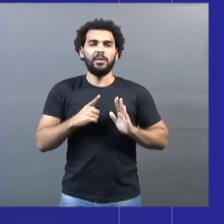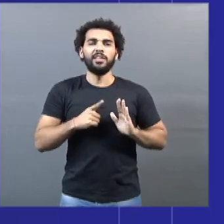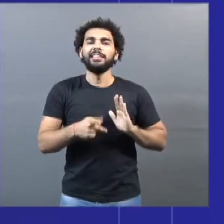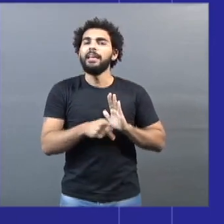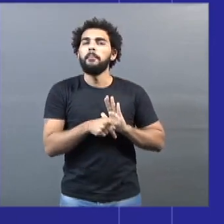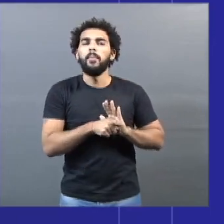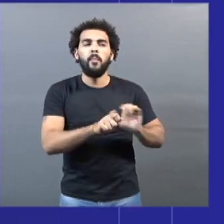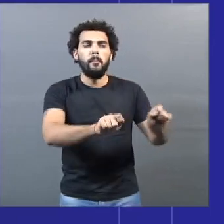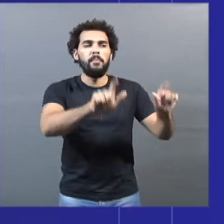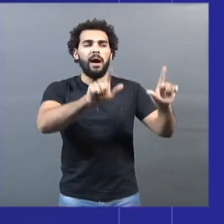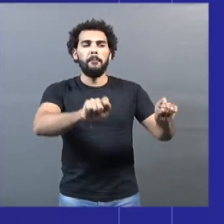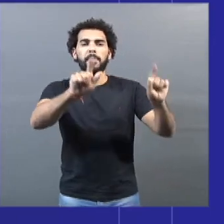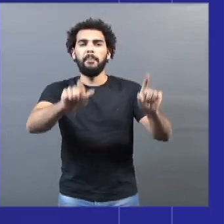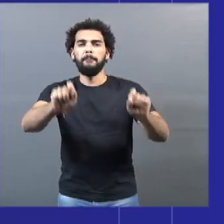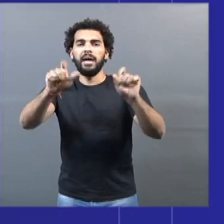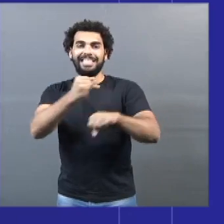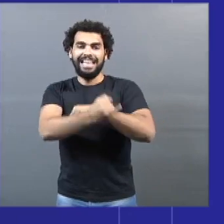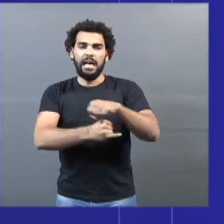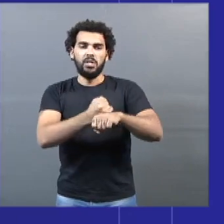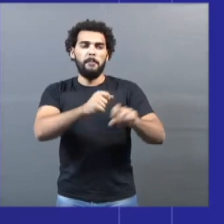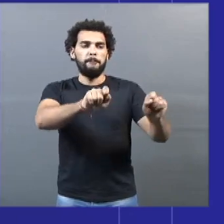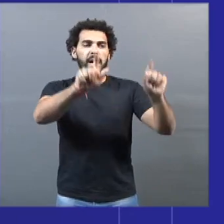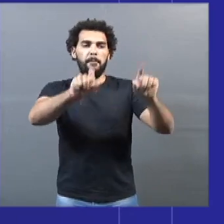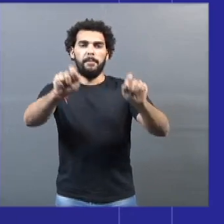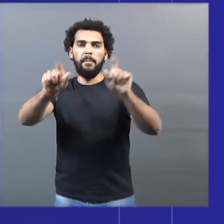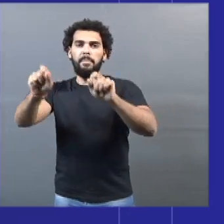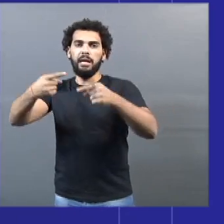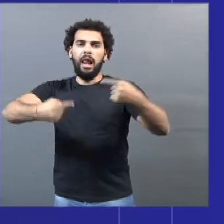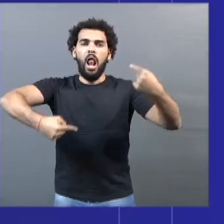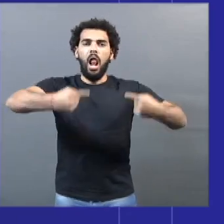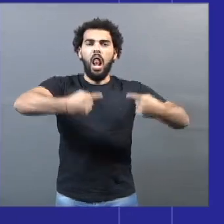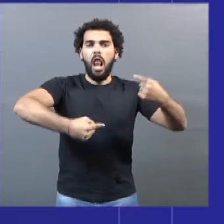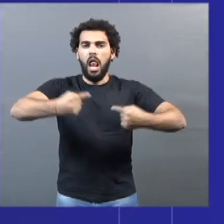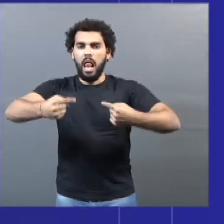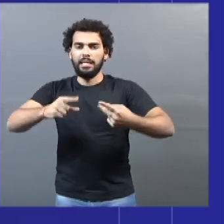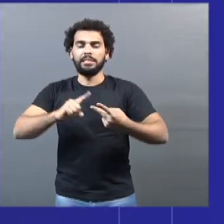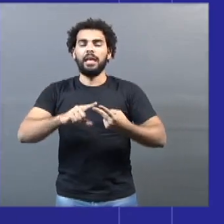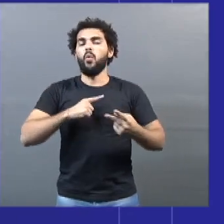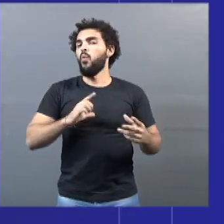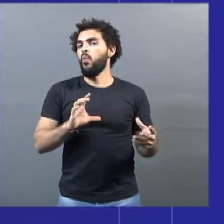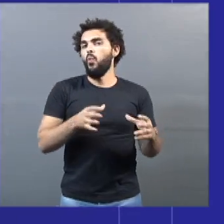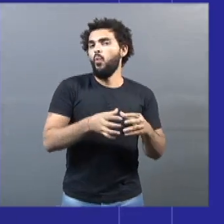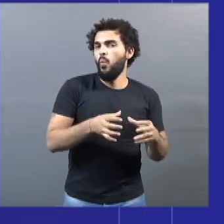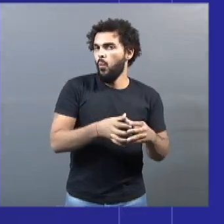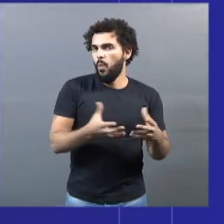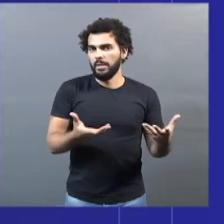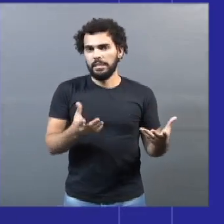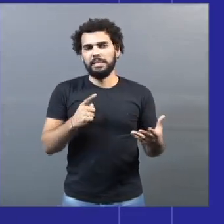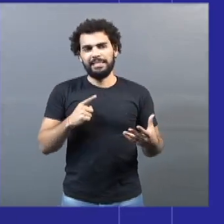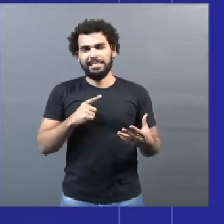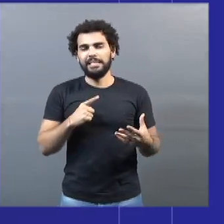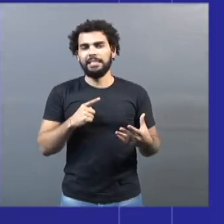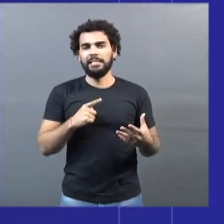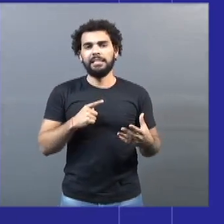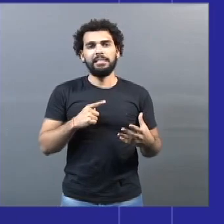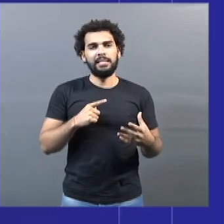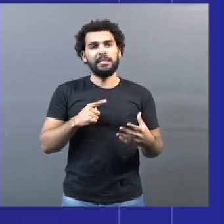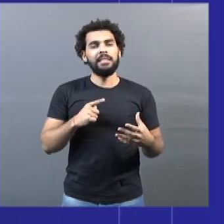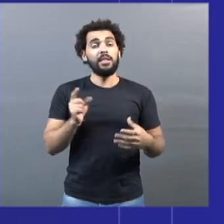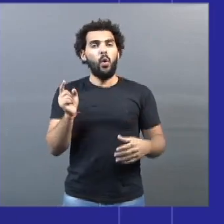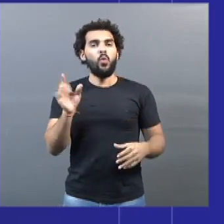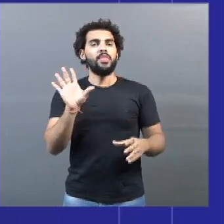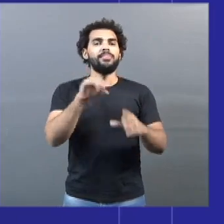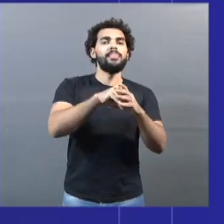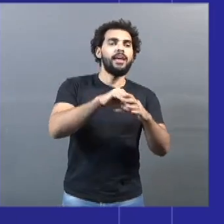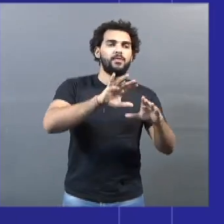permanente, temos uma comissão de sistematização e desenvolvemos ações dentro e fora das redes.